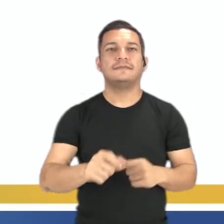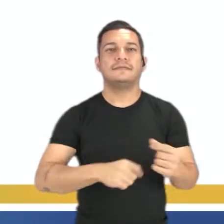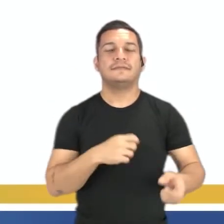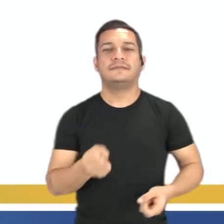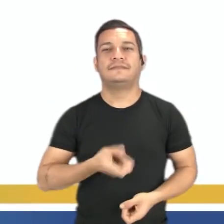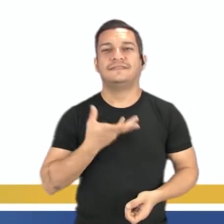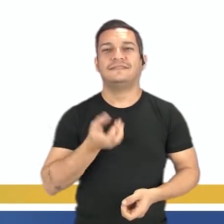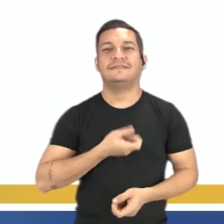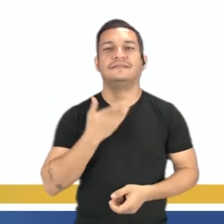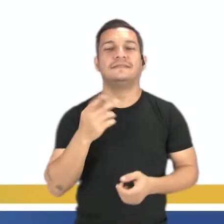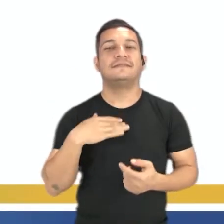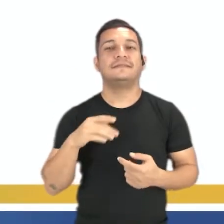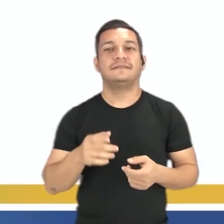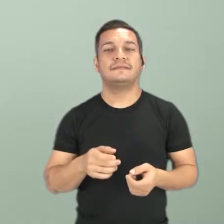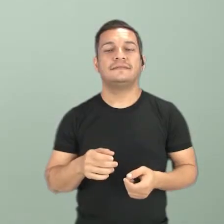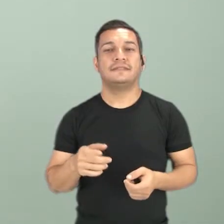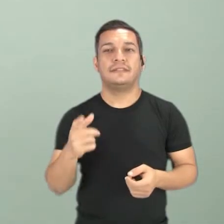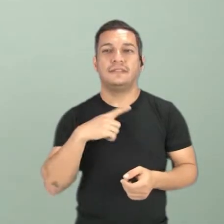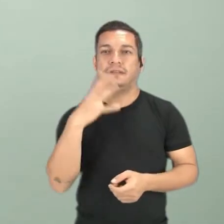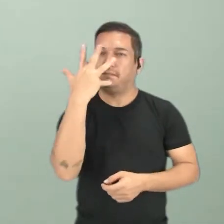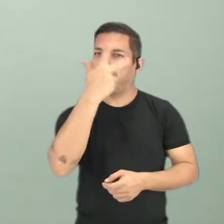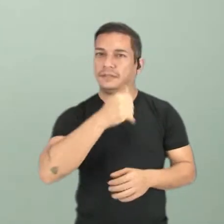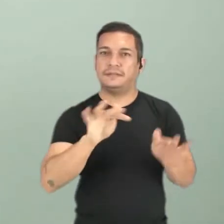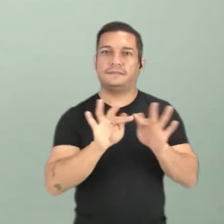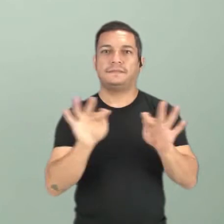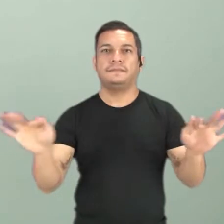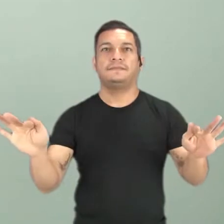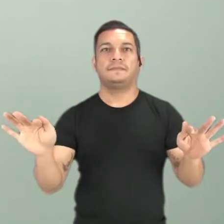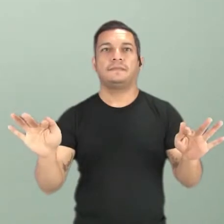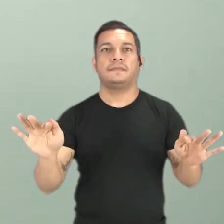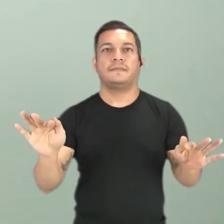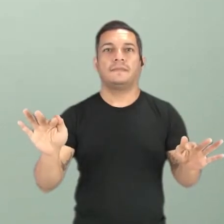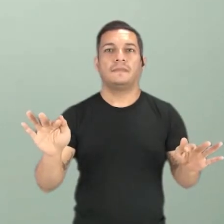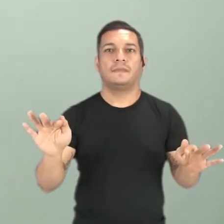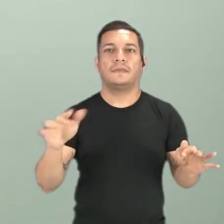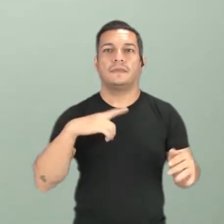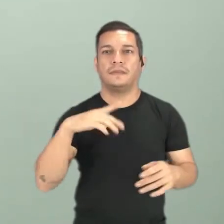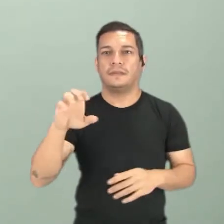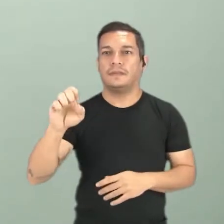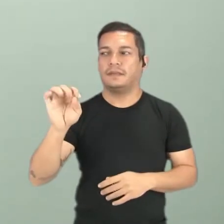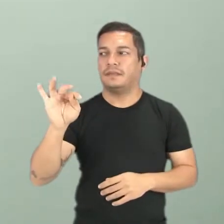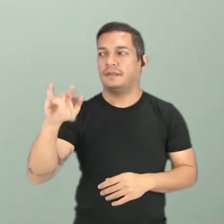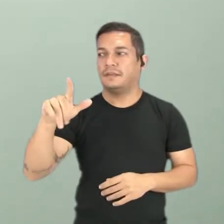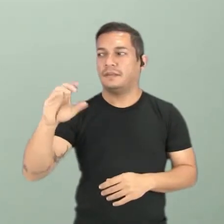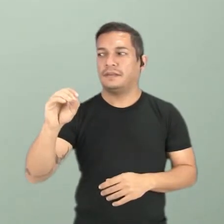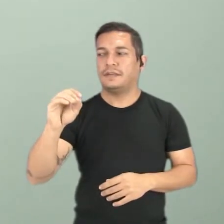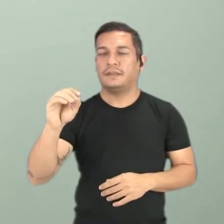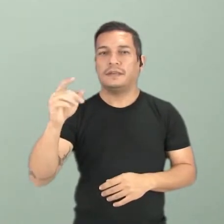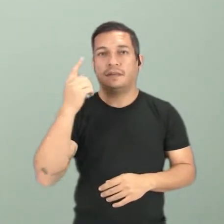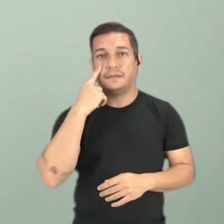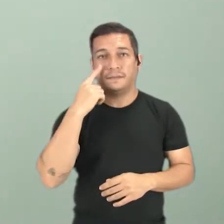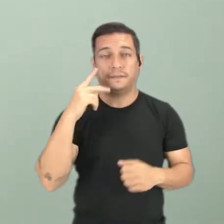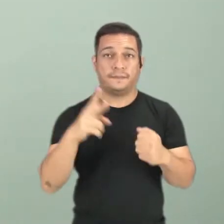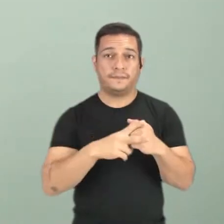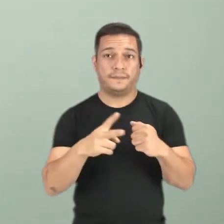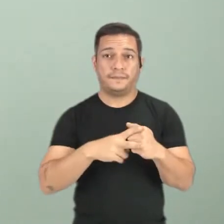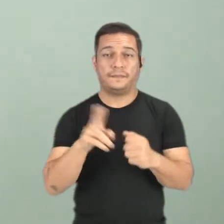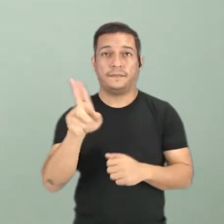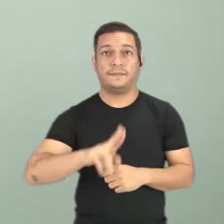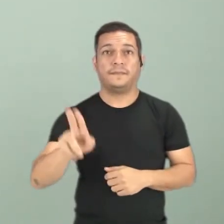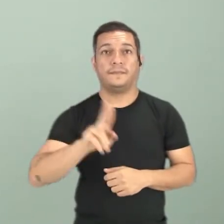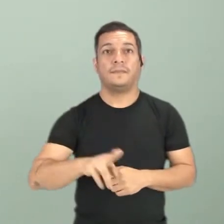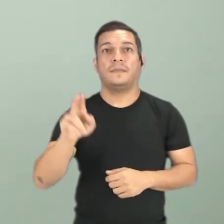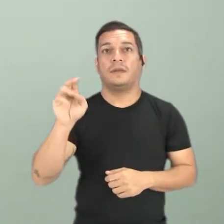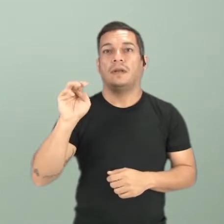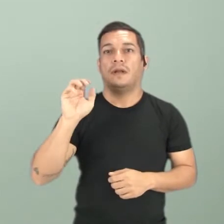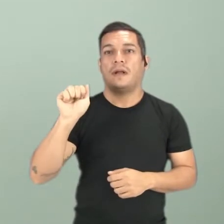expressivo, né? Ela traz beleza a essa frase, estilo a essa frase. Amar. Olha só o verbo utilizado, amar.